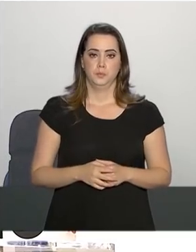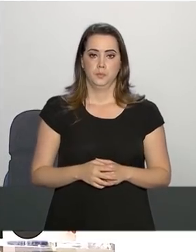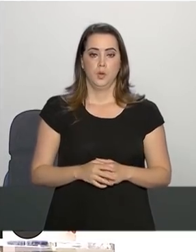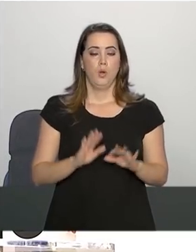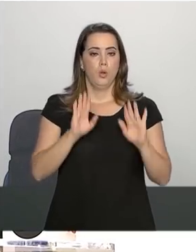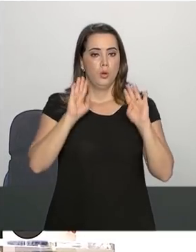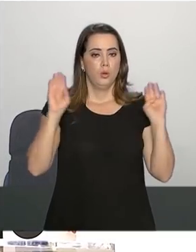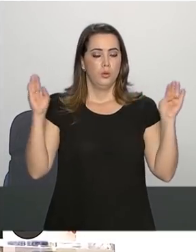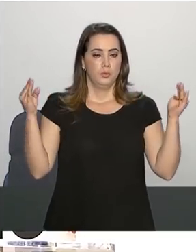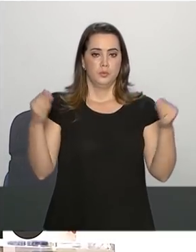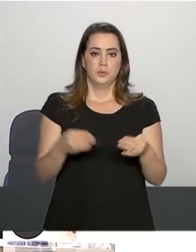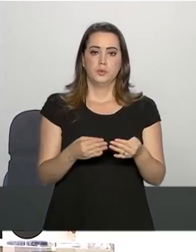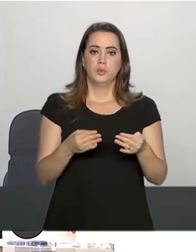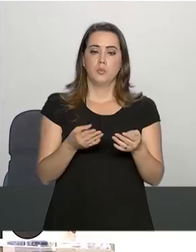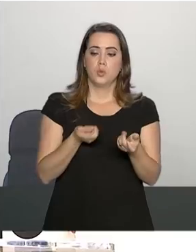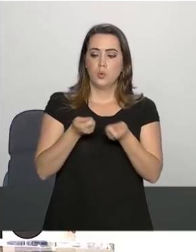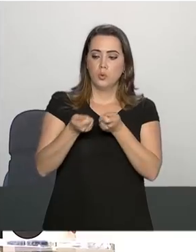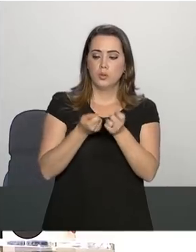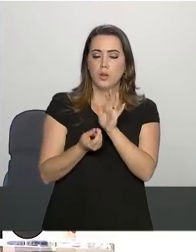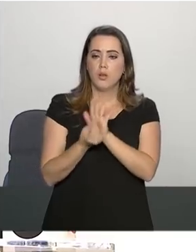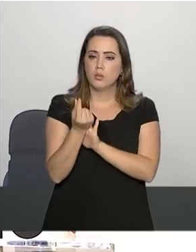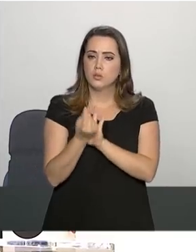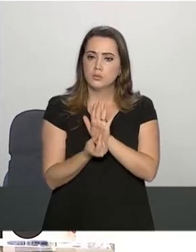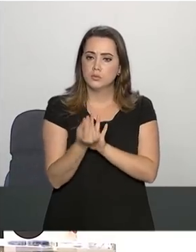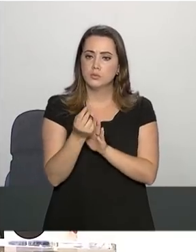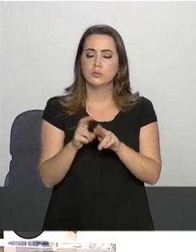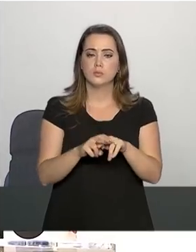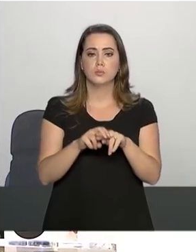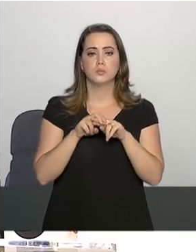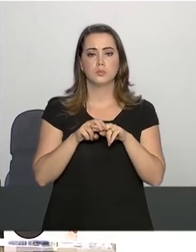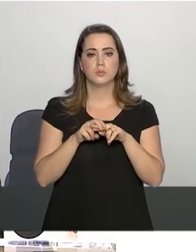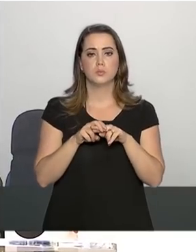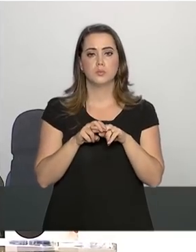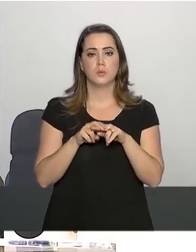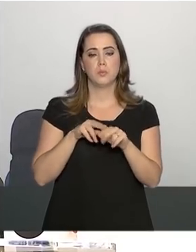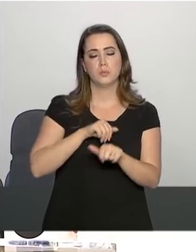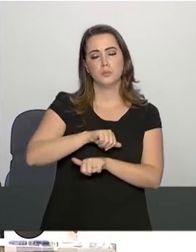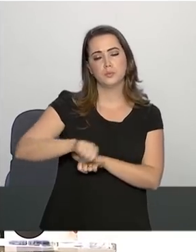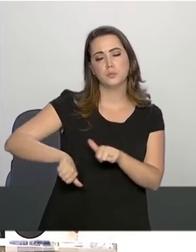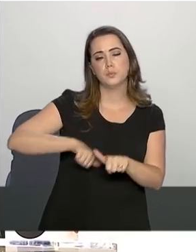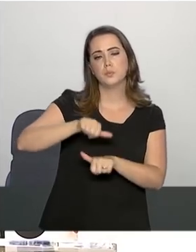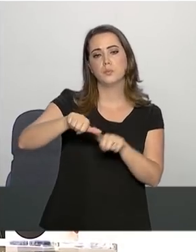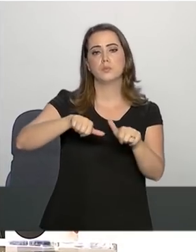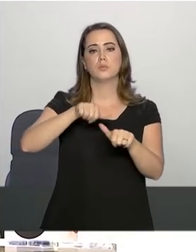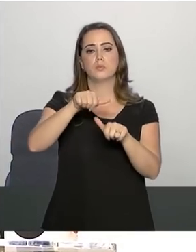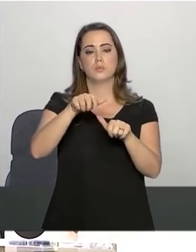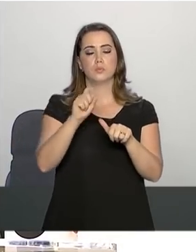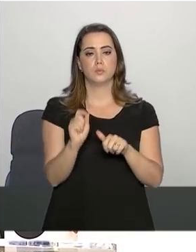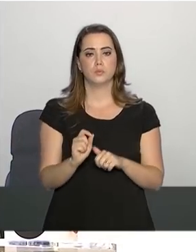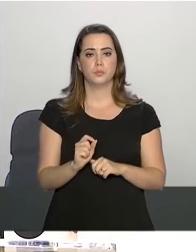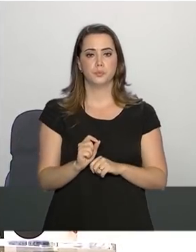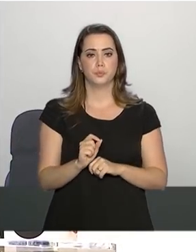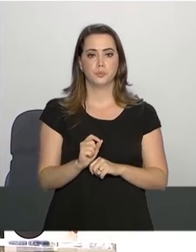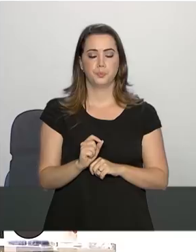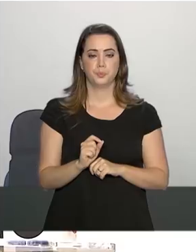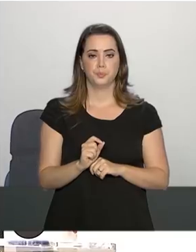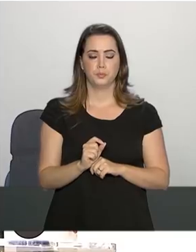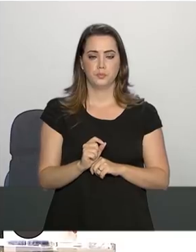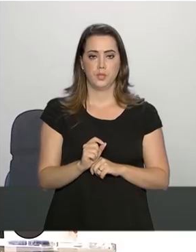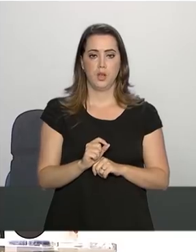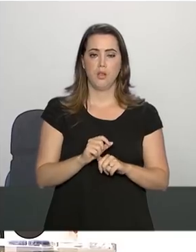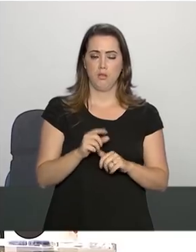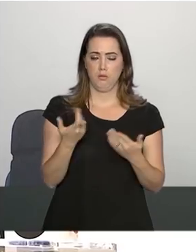foco no ajuste do orçamento em face da reestruturação dos novos